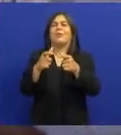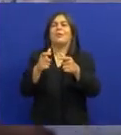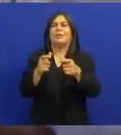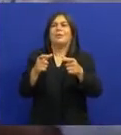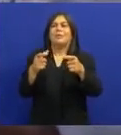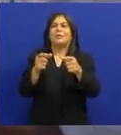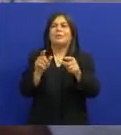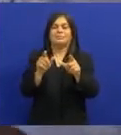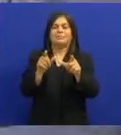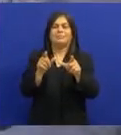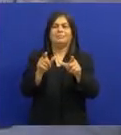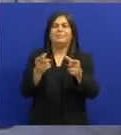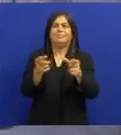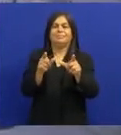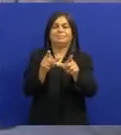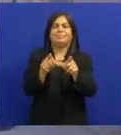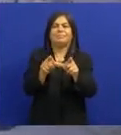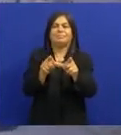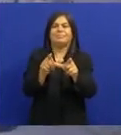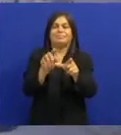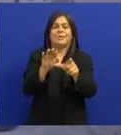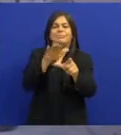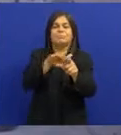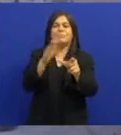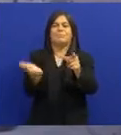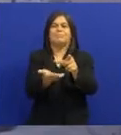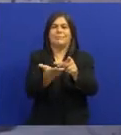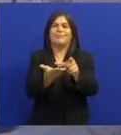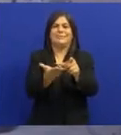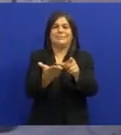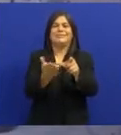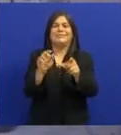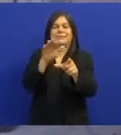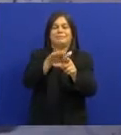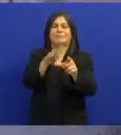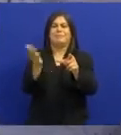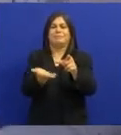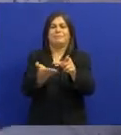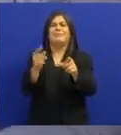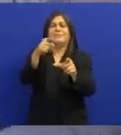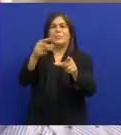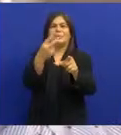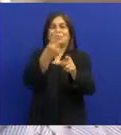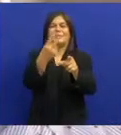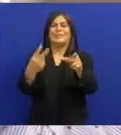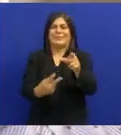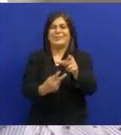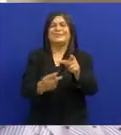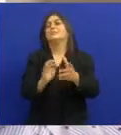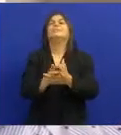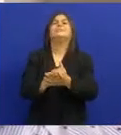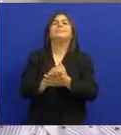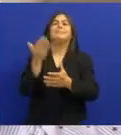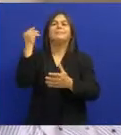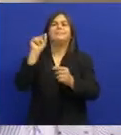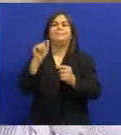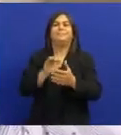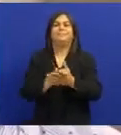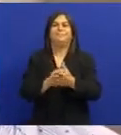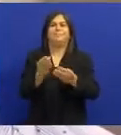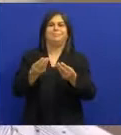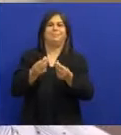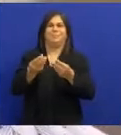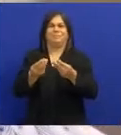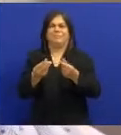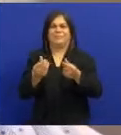Mas era acetato Era um material que você Gravava de um lado E gravava de outro Eram duas músicas Tem uma coisa curiosa Porque para gravar